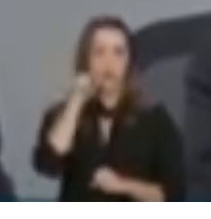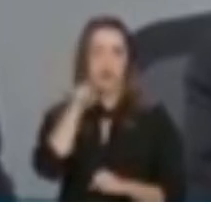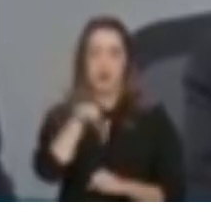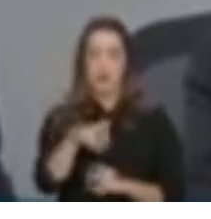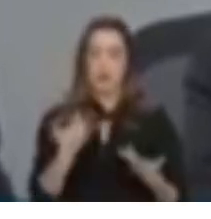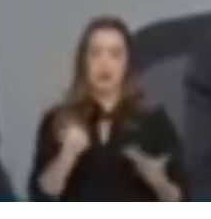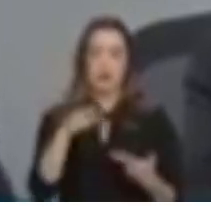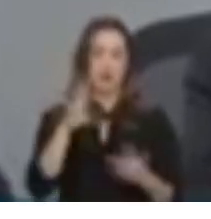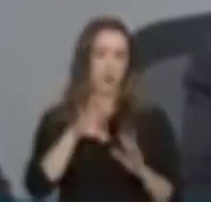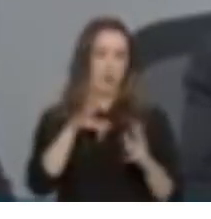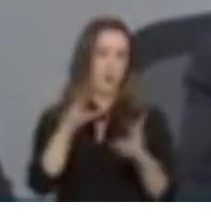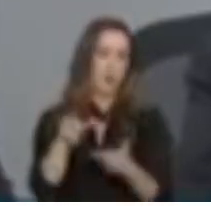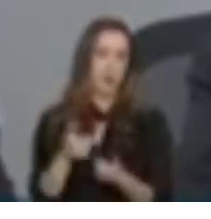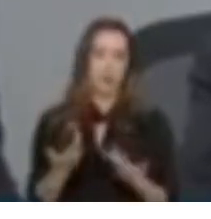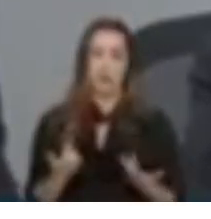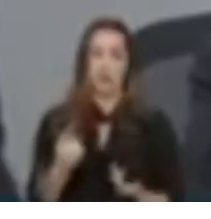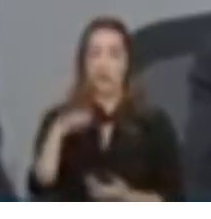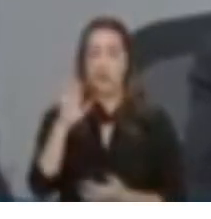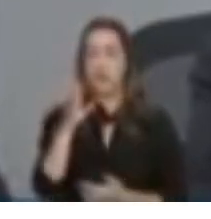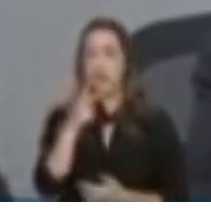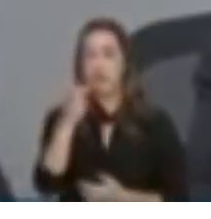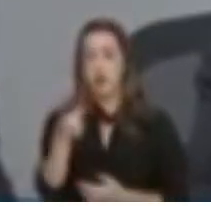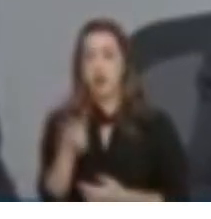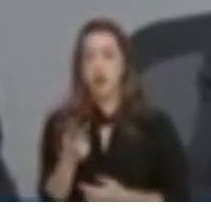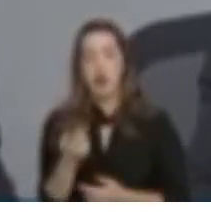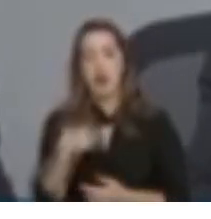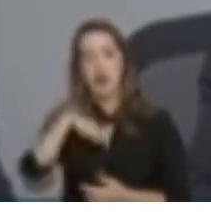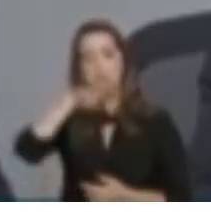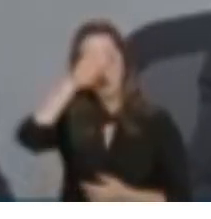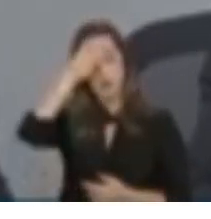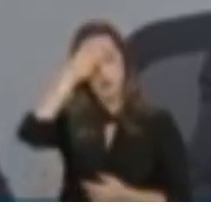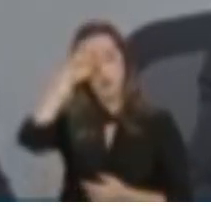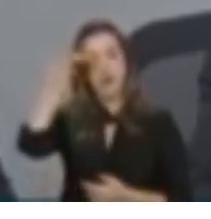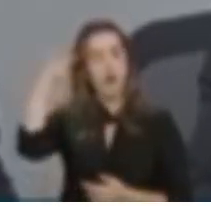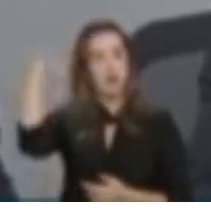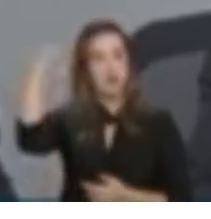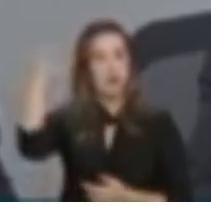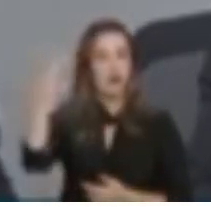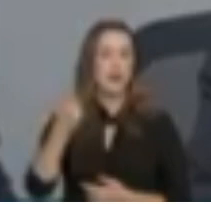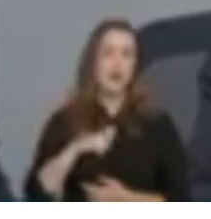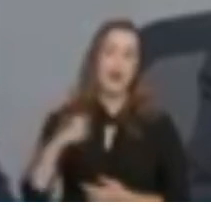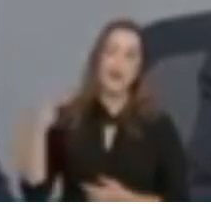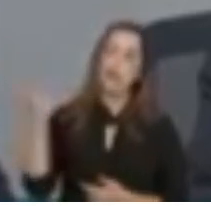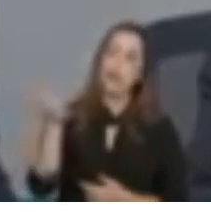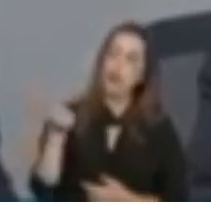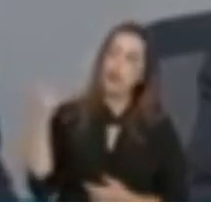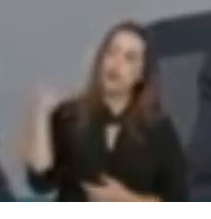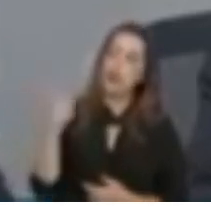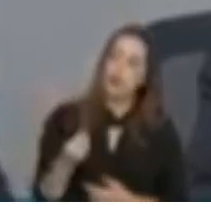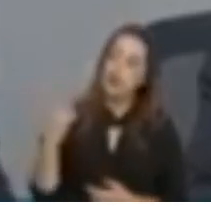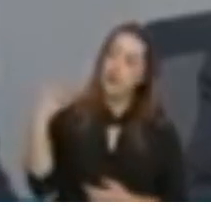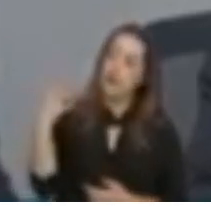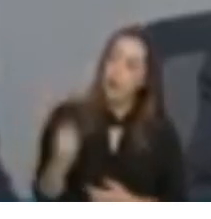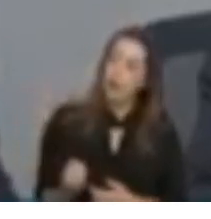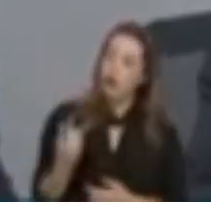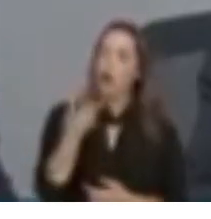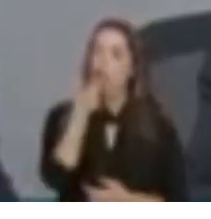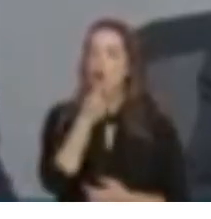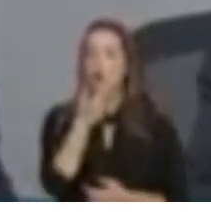citam é a da febre espanhola. Nós tivemos várias nos anos 20, nos anos 30, nos anos 40, gripe asiática.